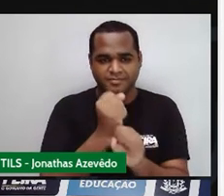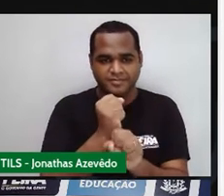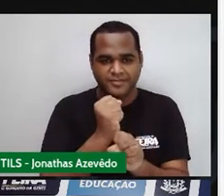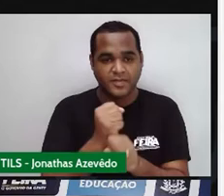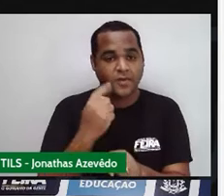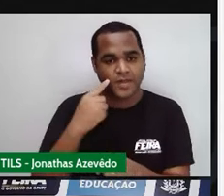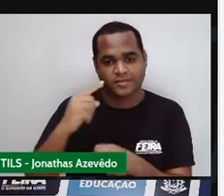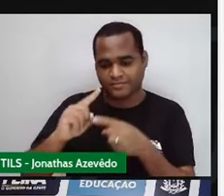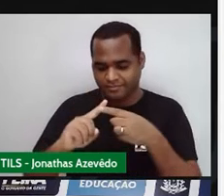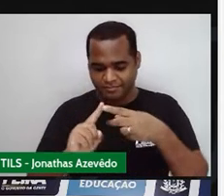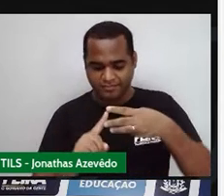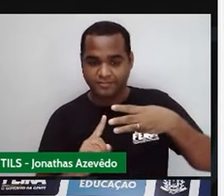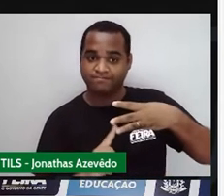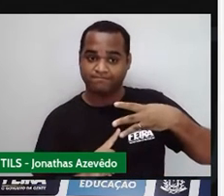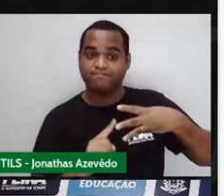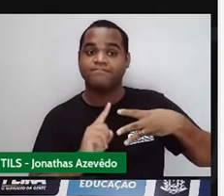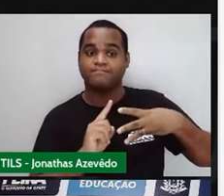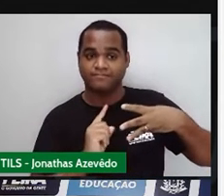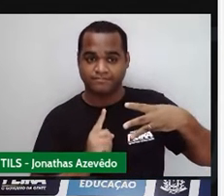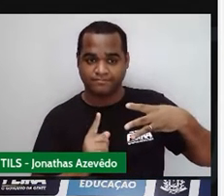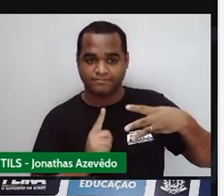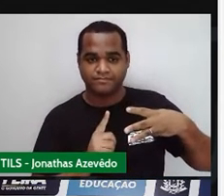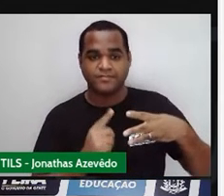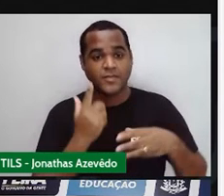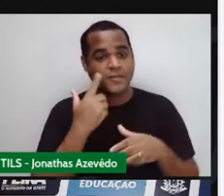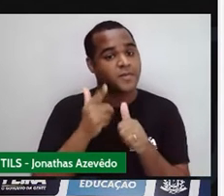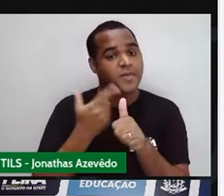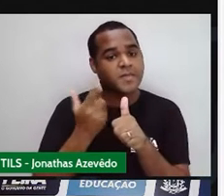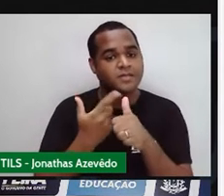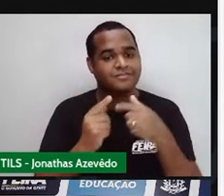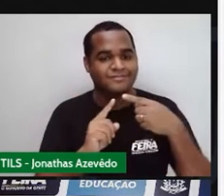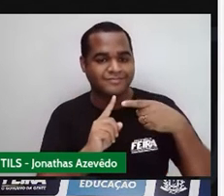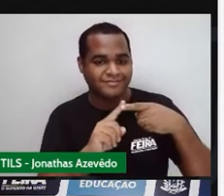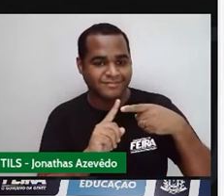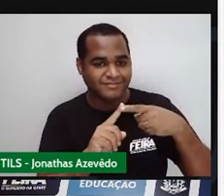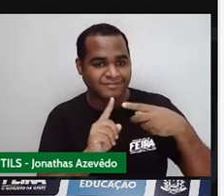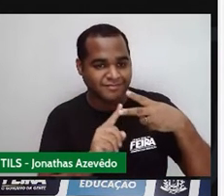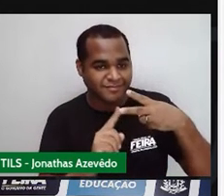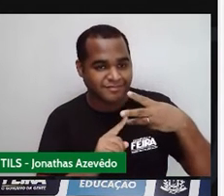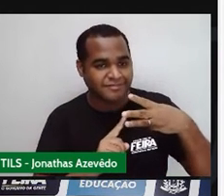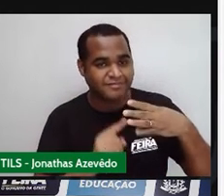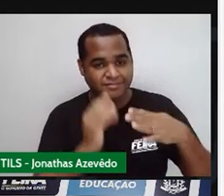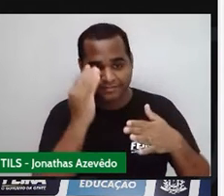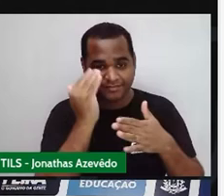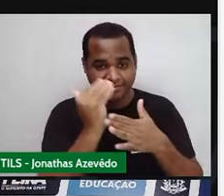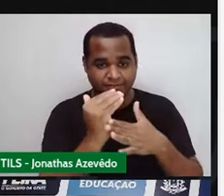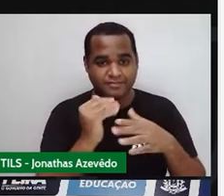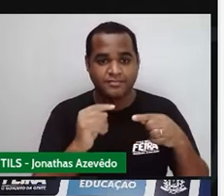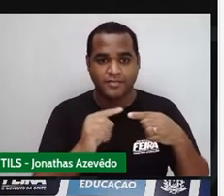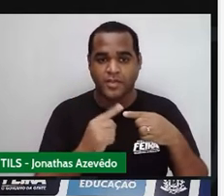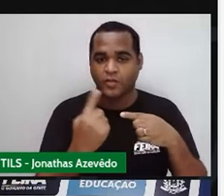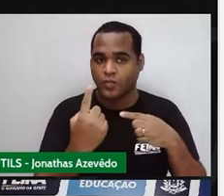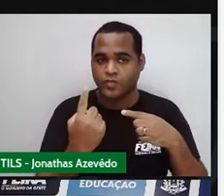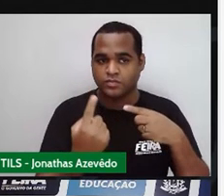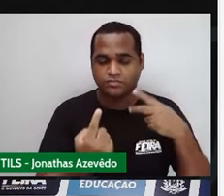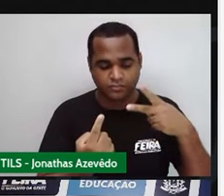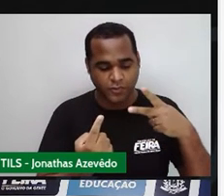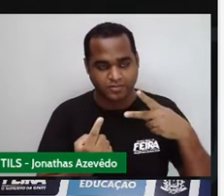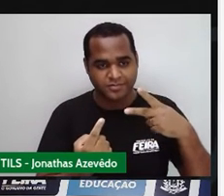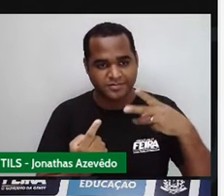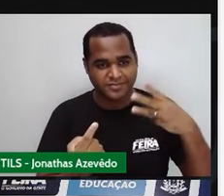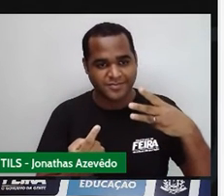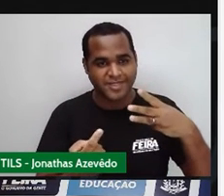passos que estão aqui embaixo, tá? A gente vai seguir nessa ordem, primeiro faz o 1, depois o 2,